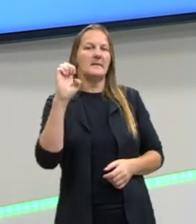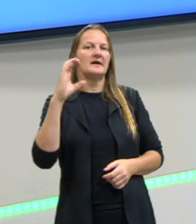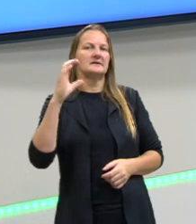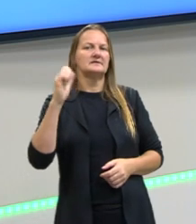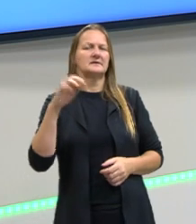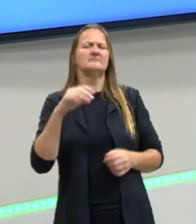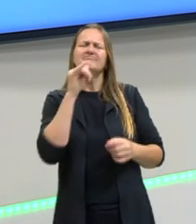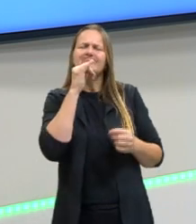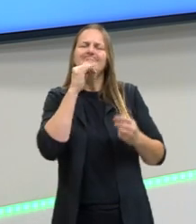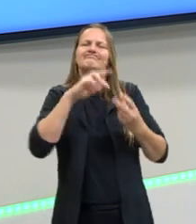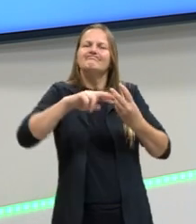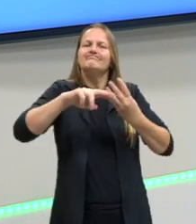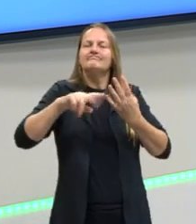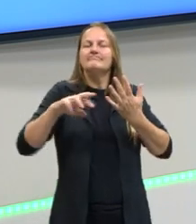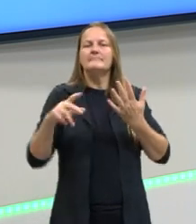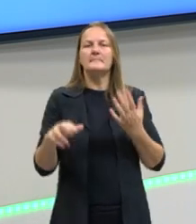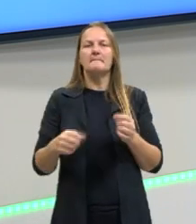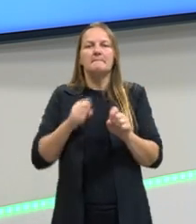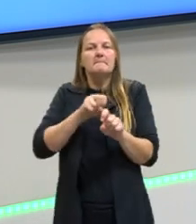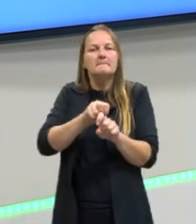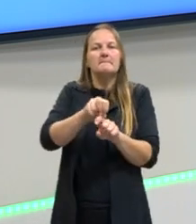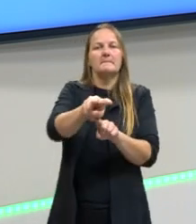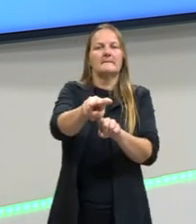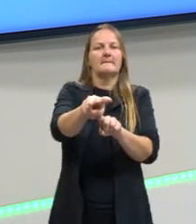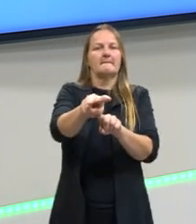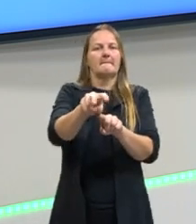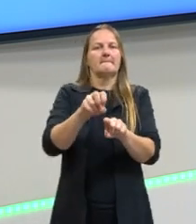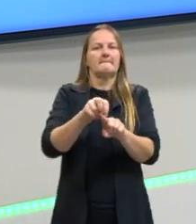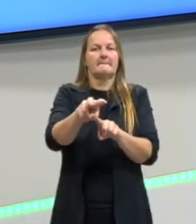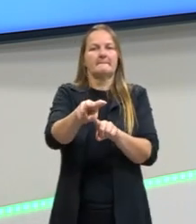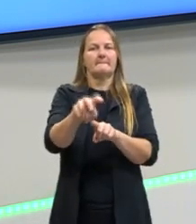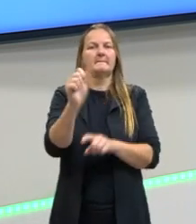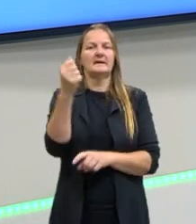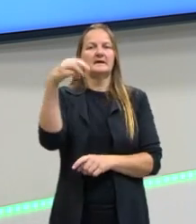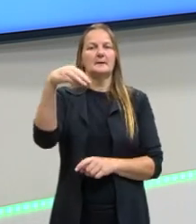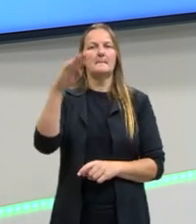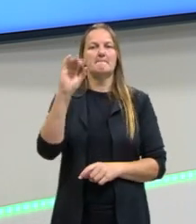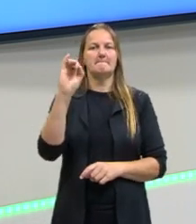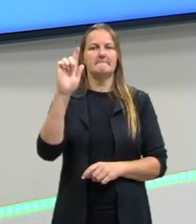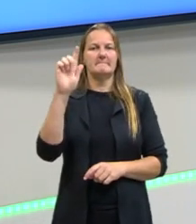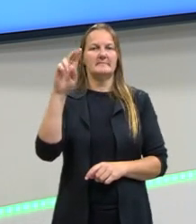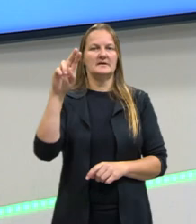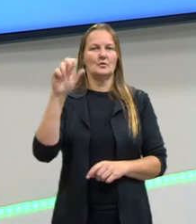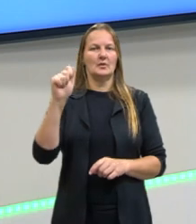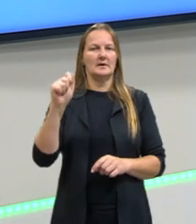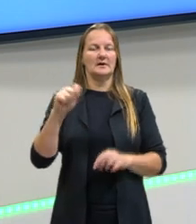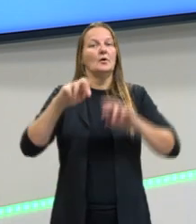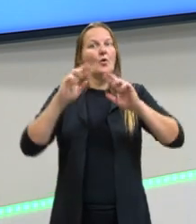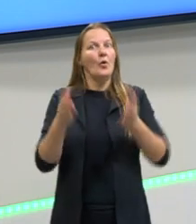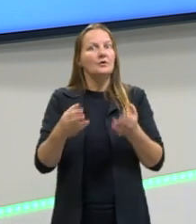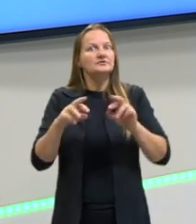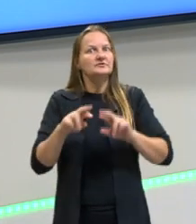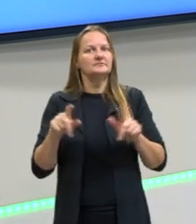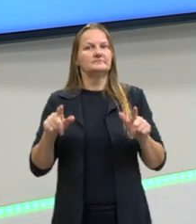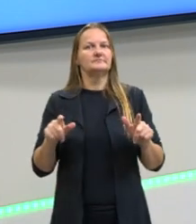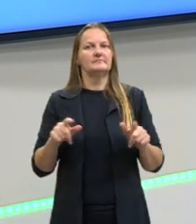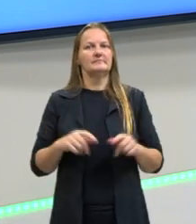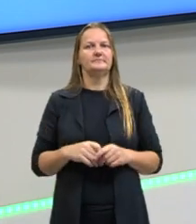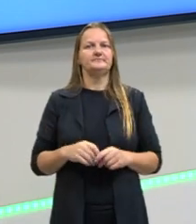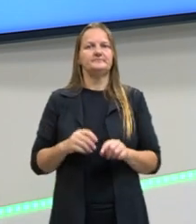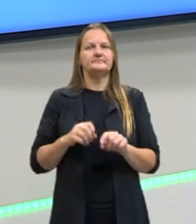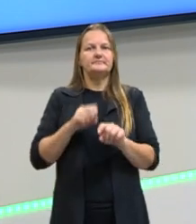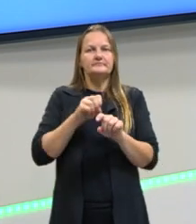exemplos para mostrar para vocês que uma mesma palavra pode ter mais de um sentido. E que esses